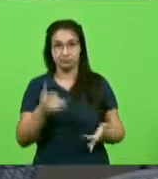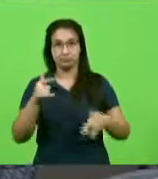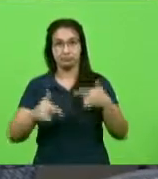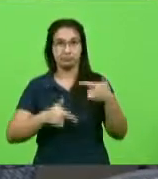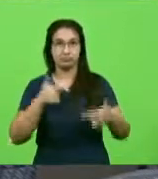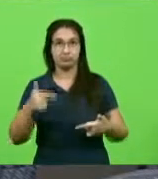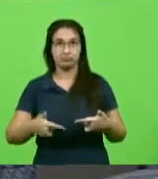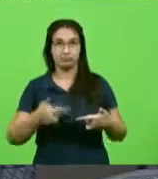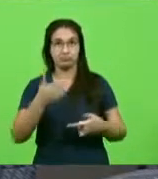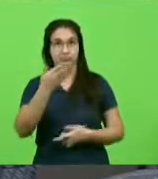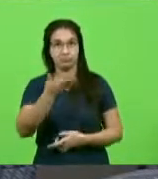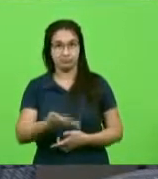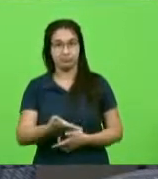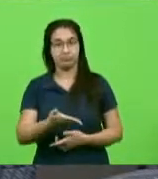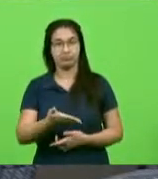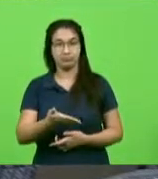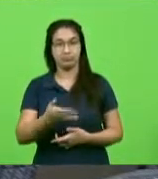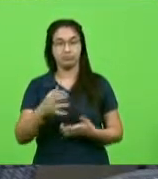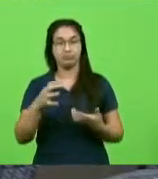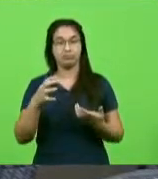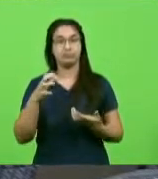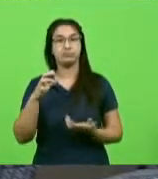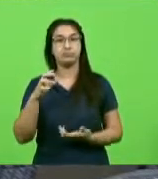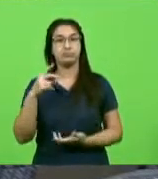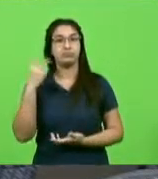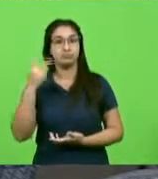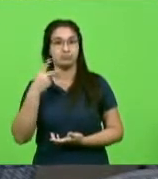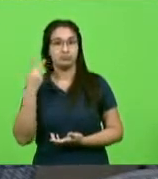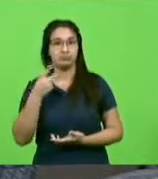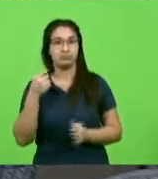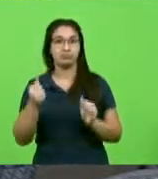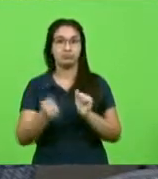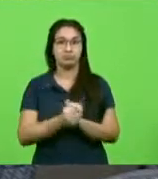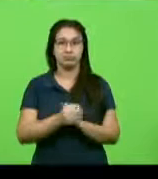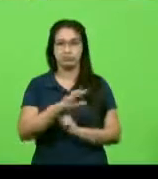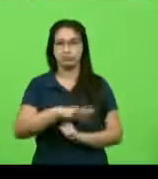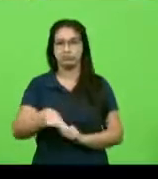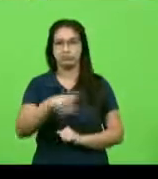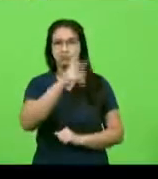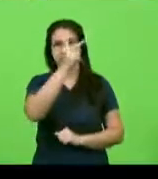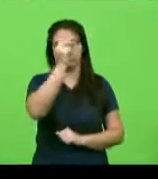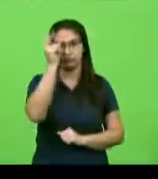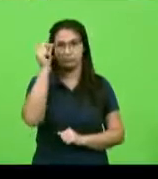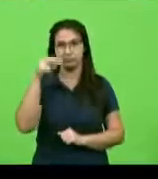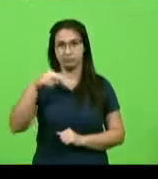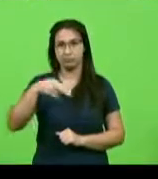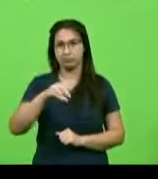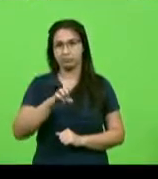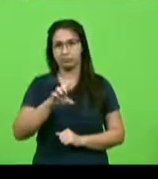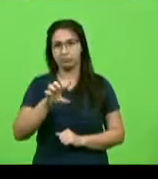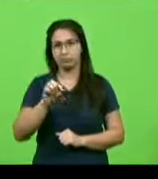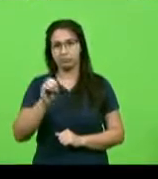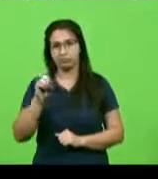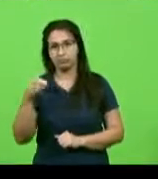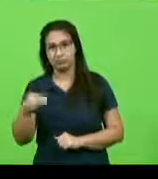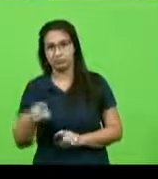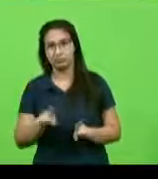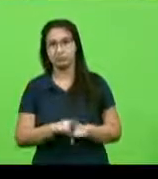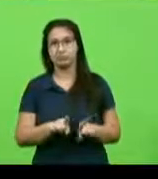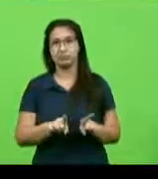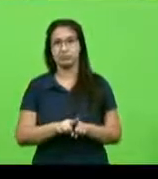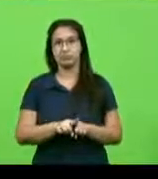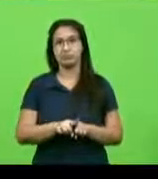lá na Câmara de Vereadores, junto com os demais vereadores, o nosso prefeito Nelson, o nosso vice-prefeito José